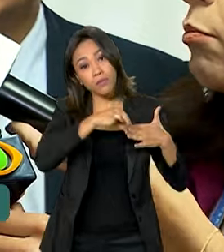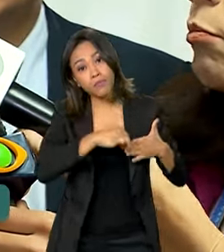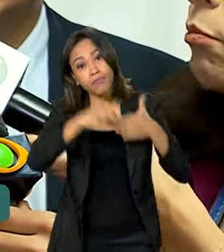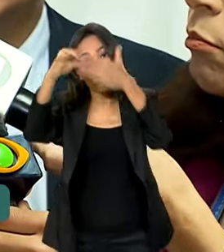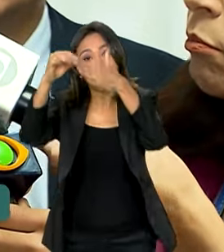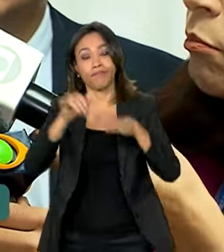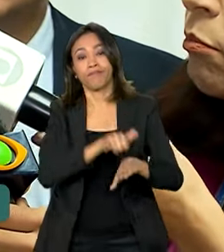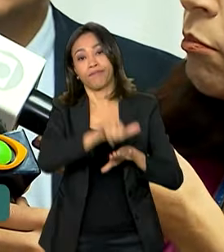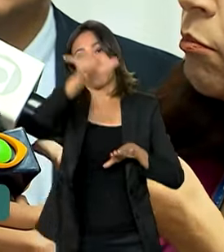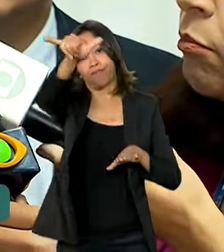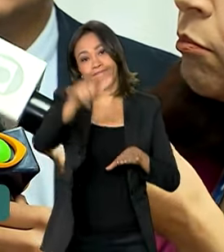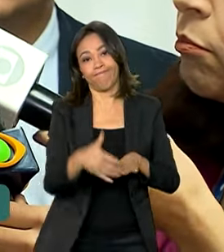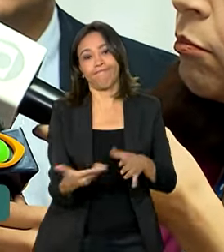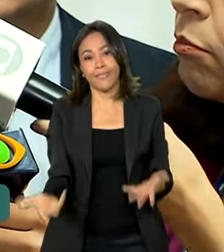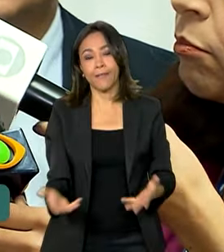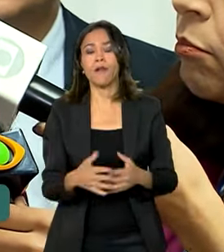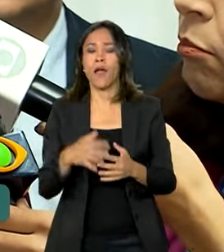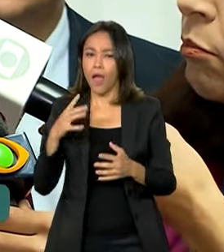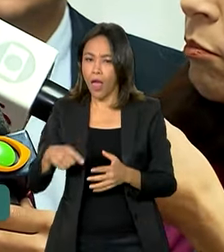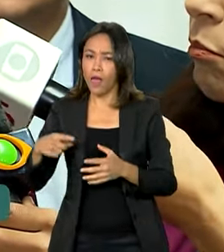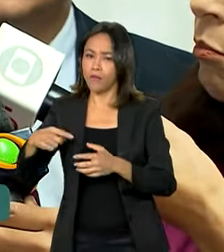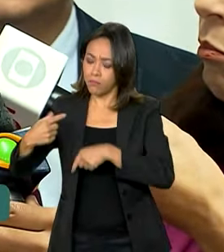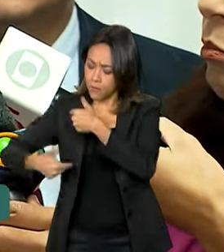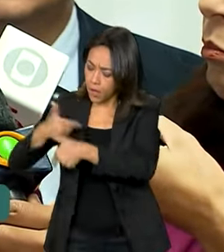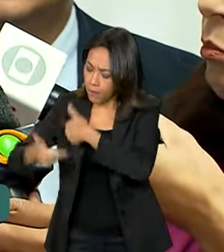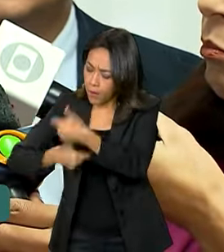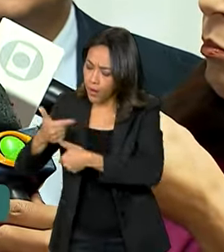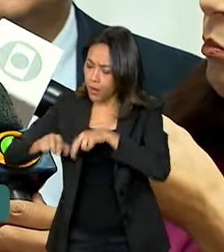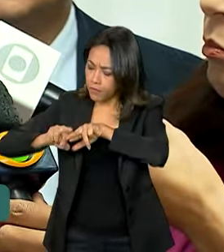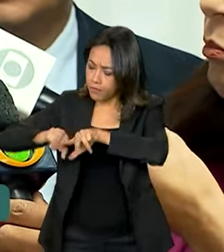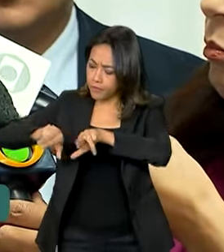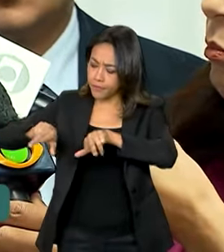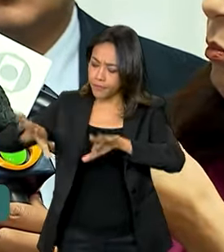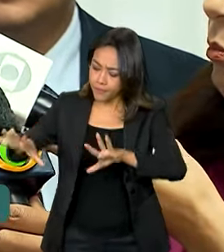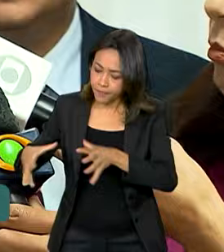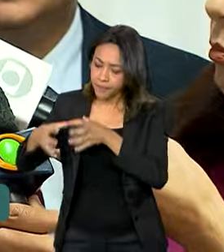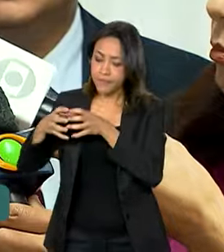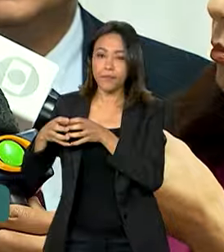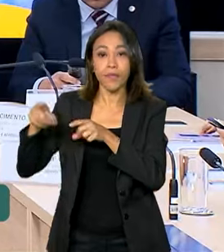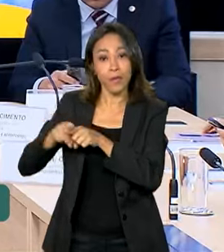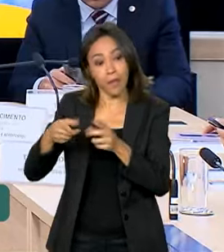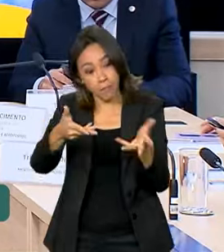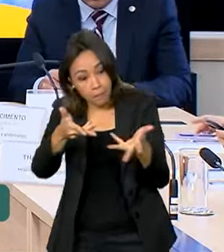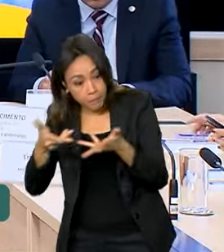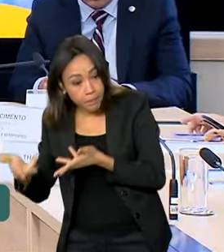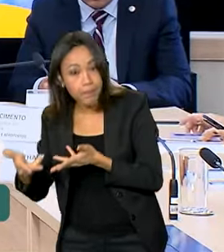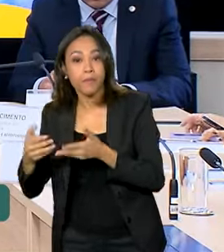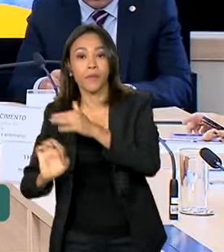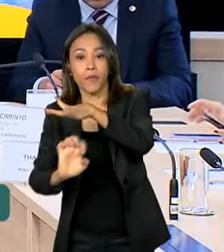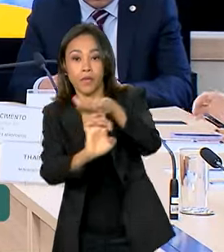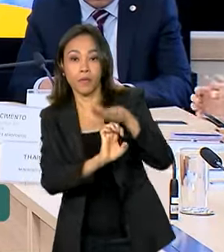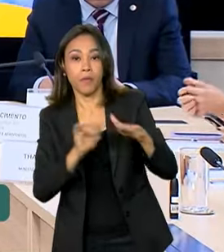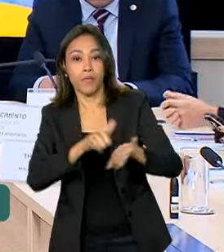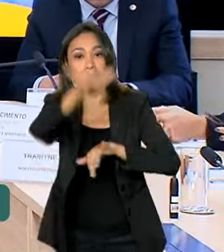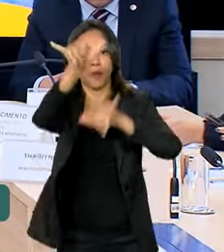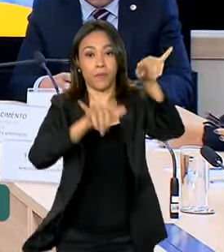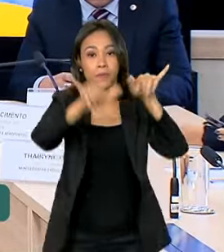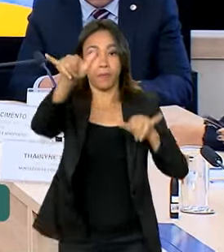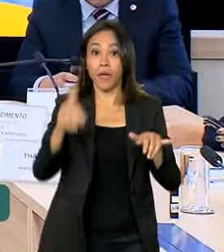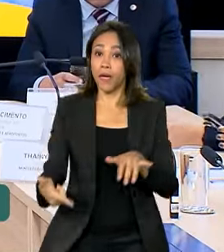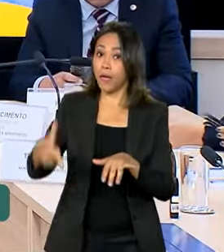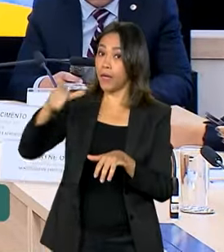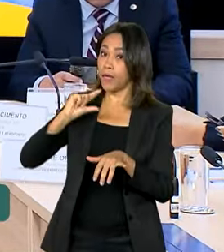que está sendo feito conjuntamente entre todas as partes, sobretudo as companhias aéreas. Antes de formalizar a